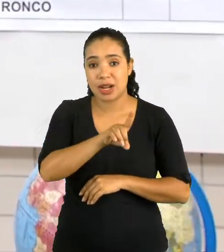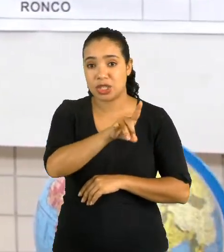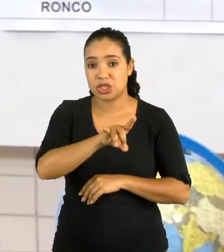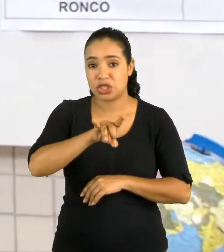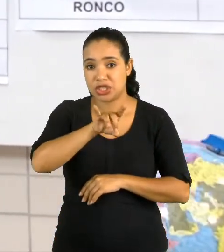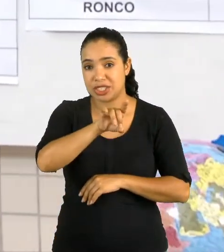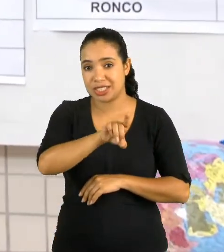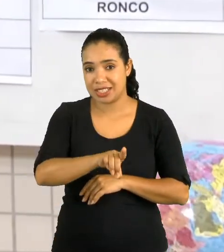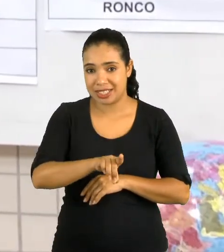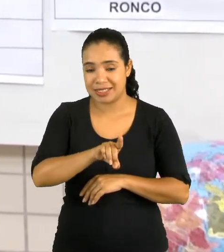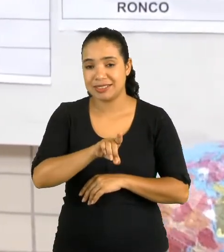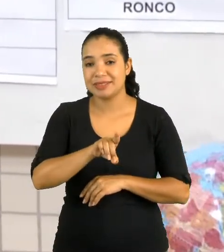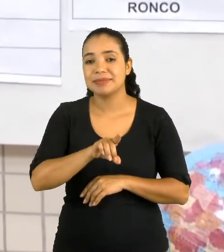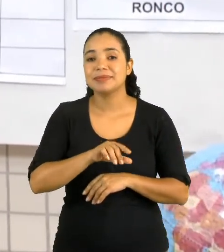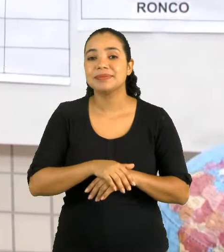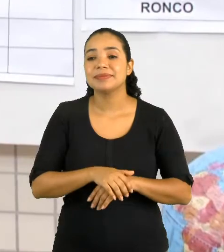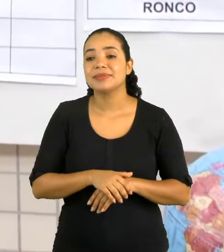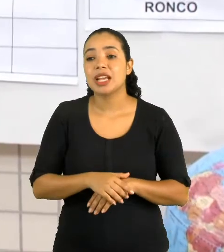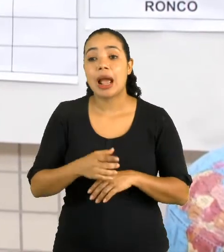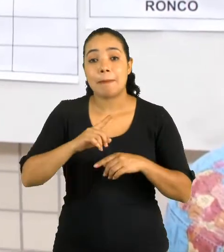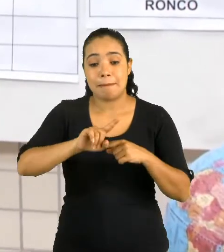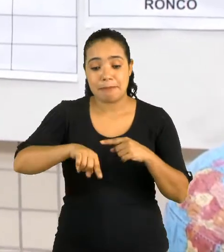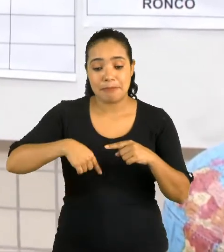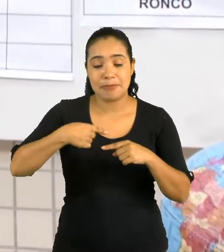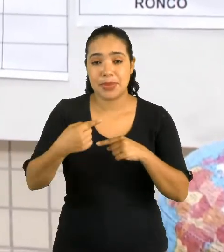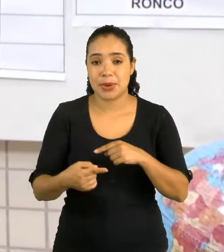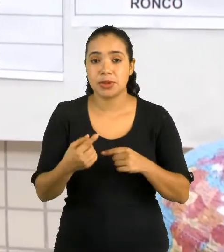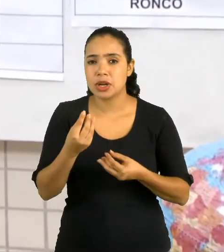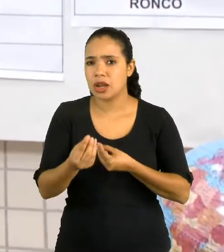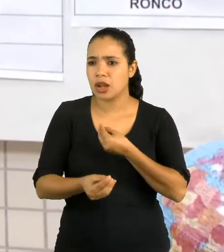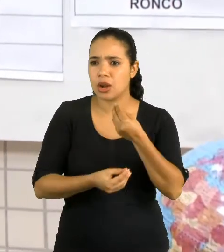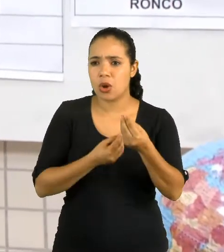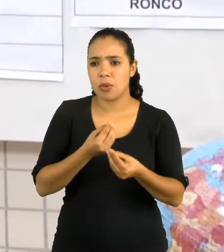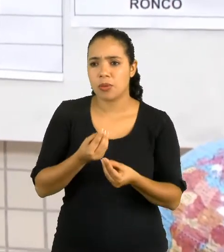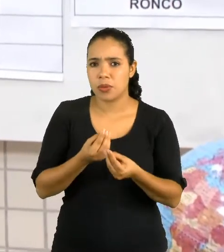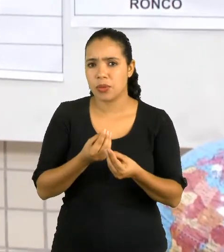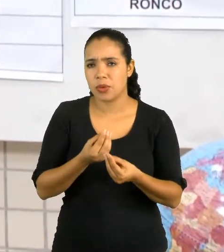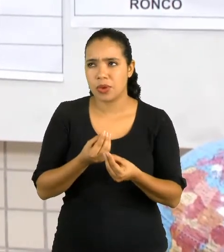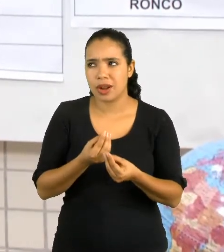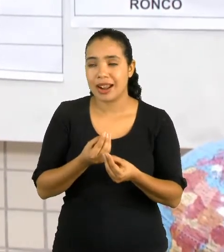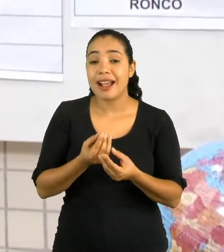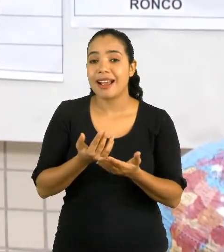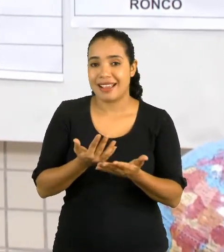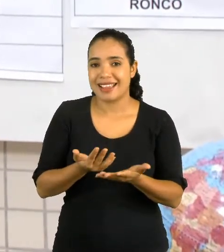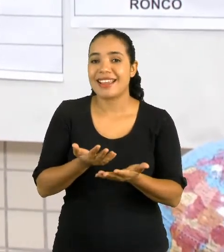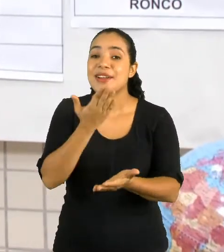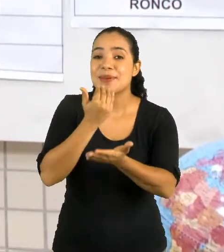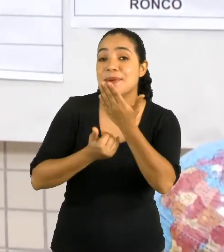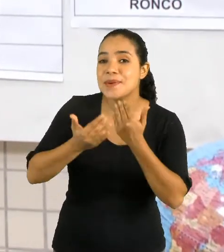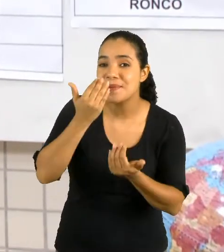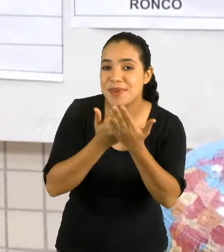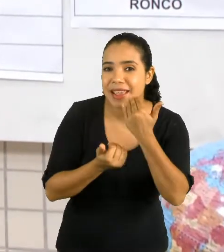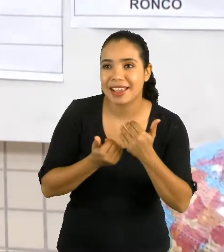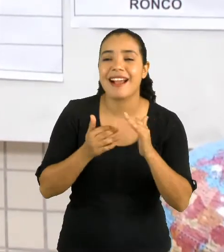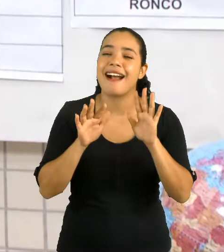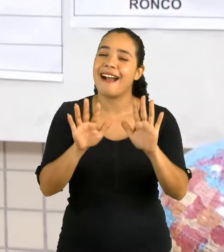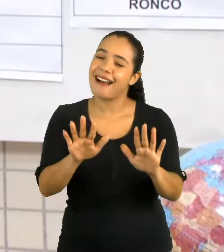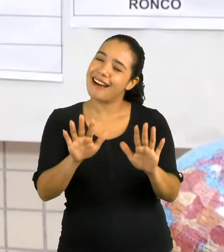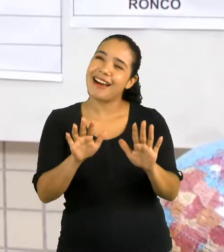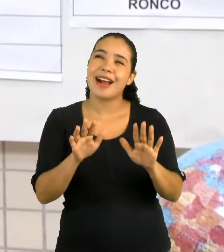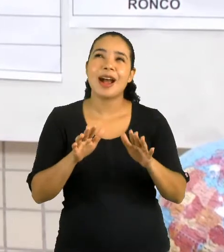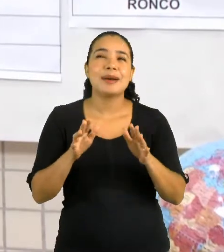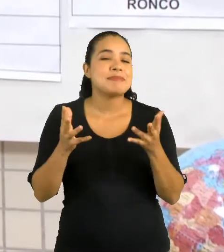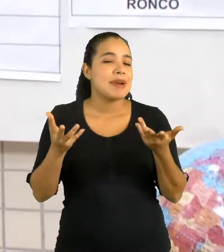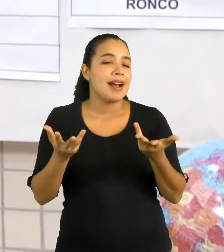A próxima ação é comer. Ah, isso aqui é bom demais. Essa ação aqui é maravilhosa.